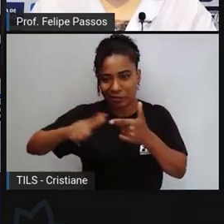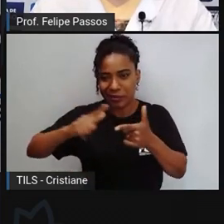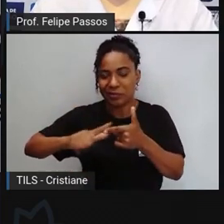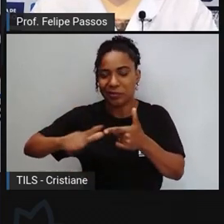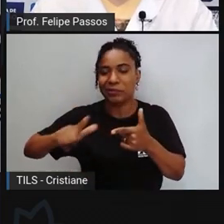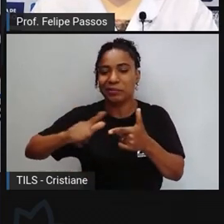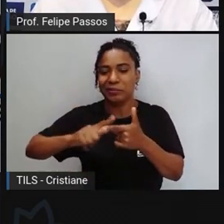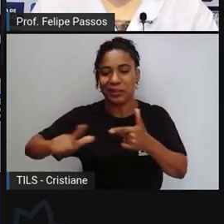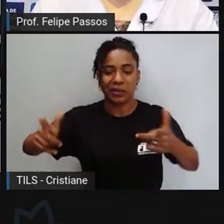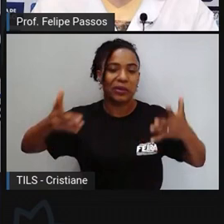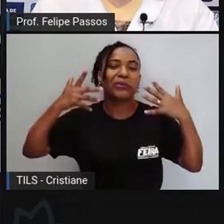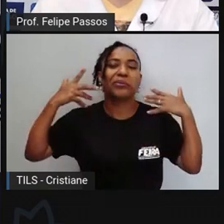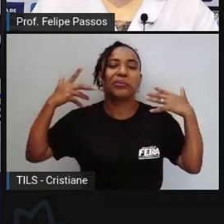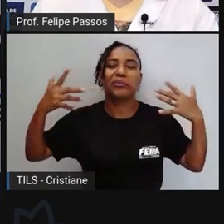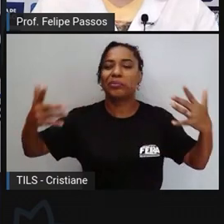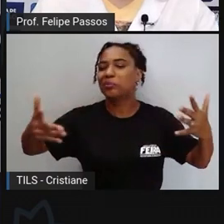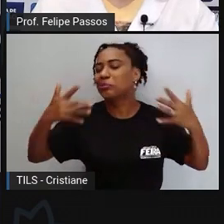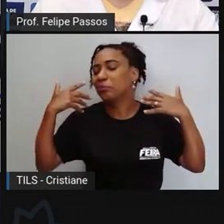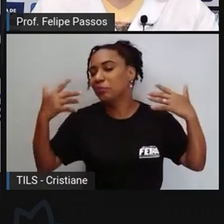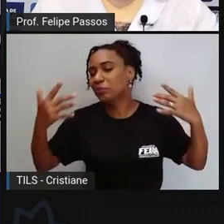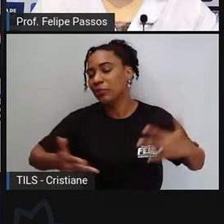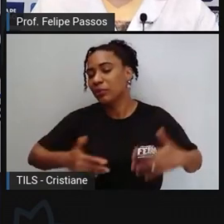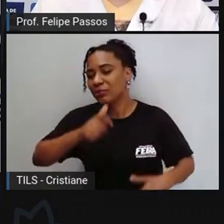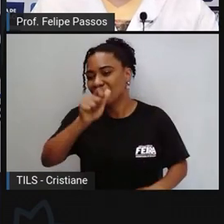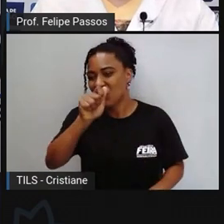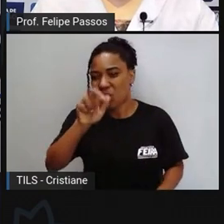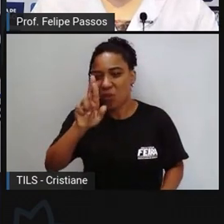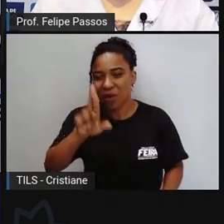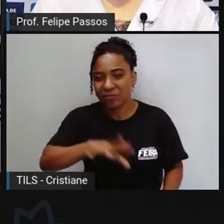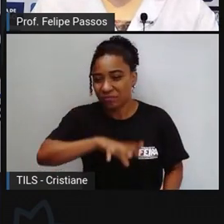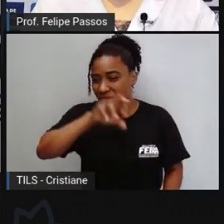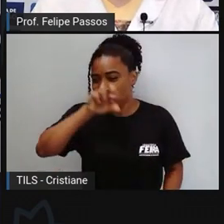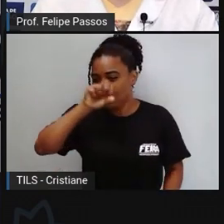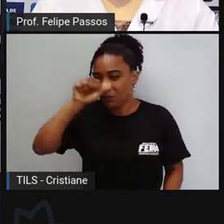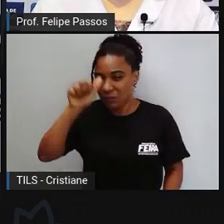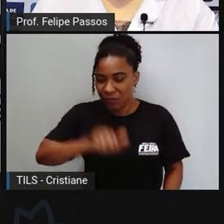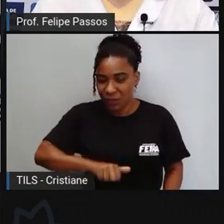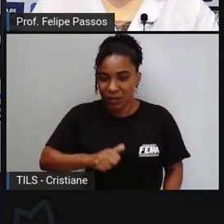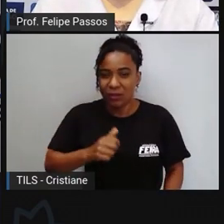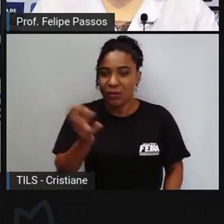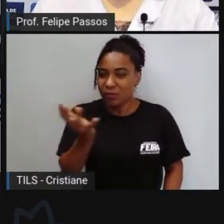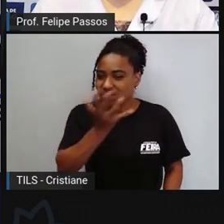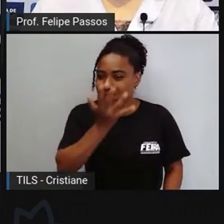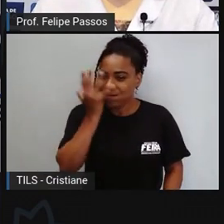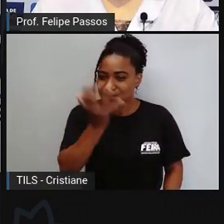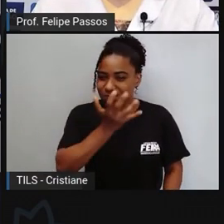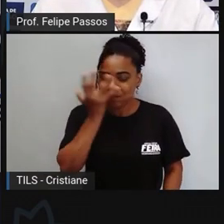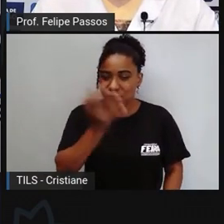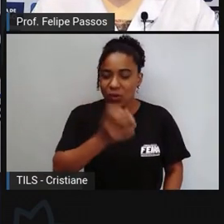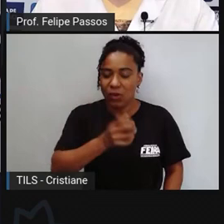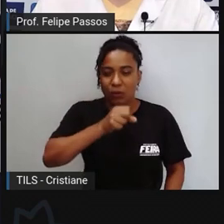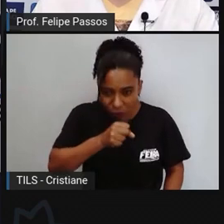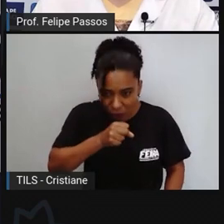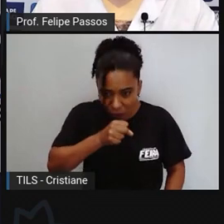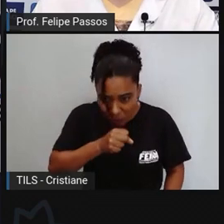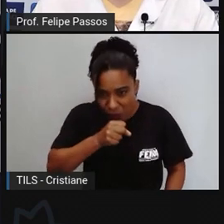primeiros efeitos efeitos de problemas respiratórios